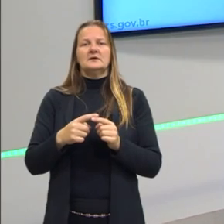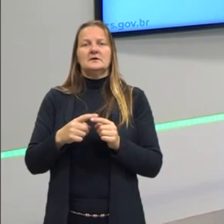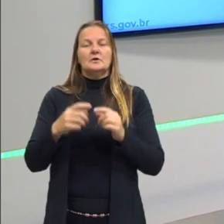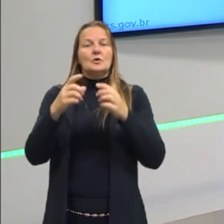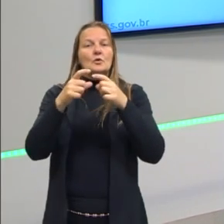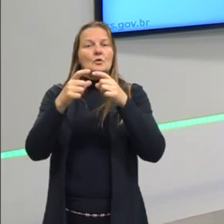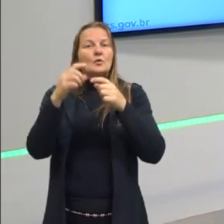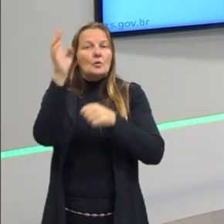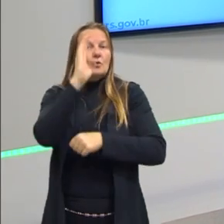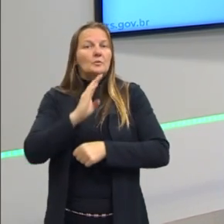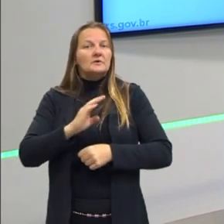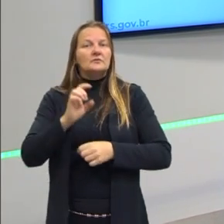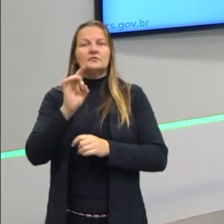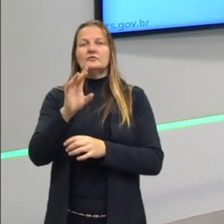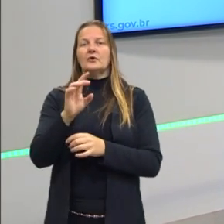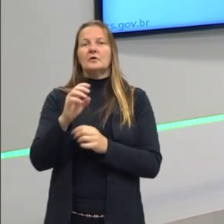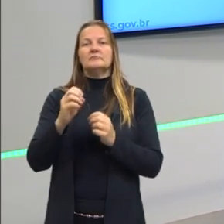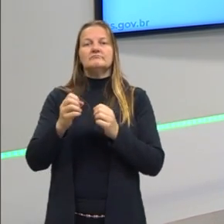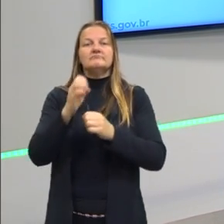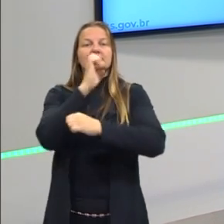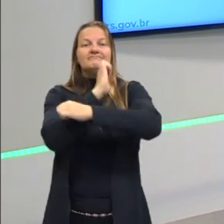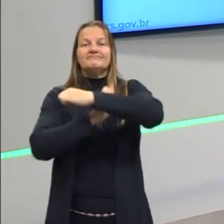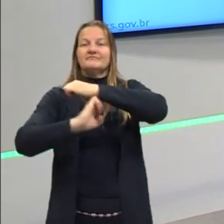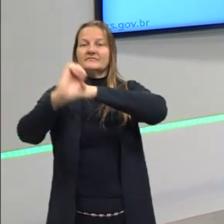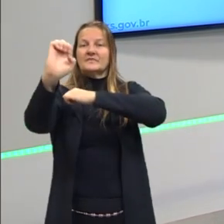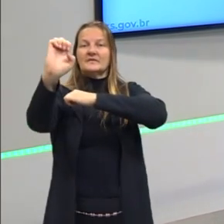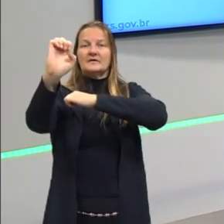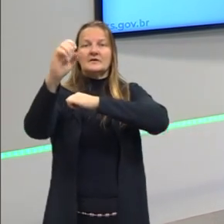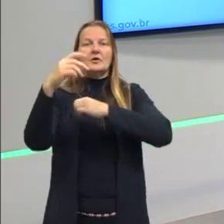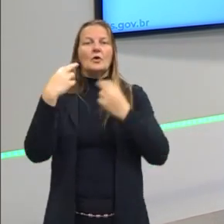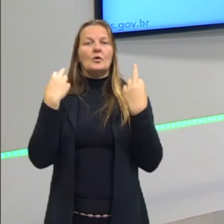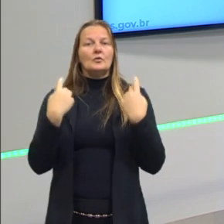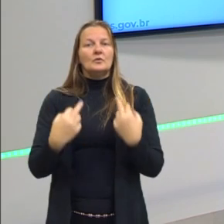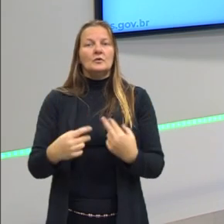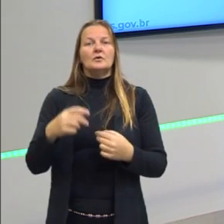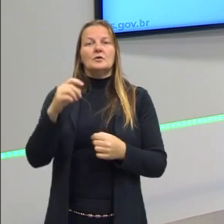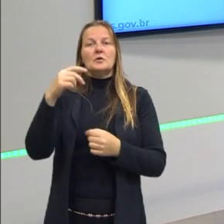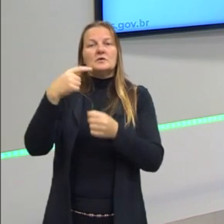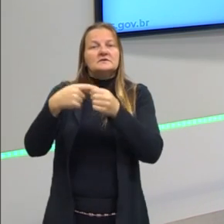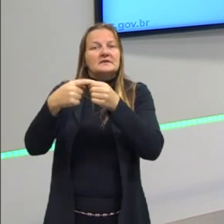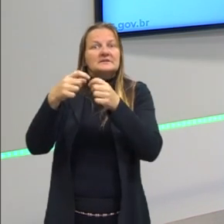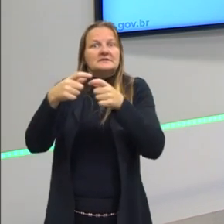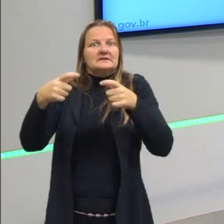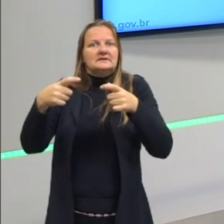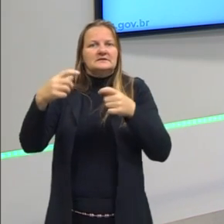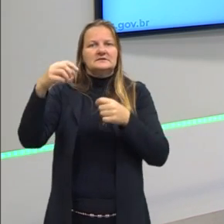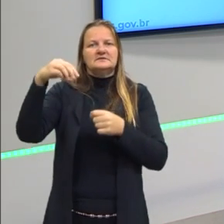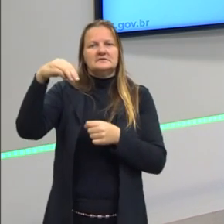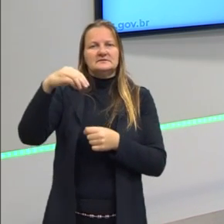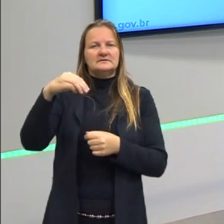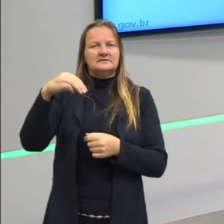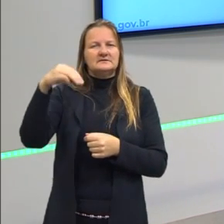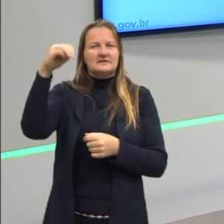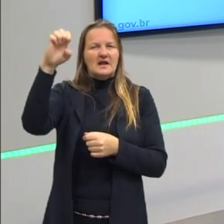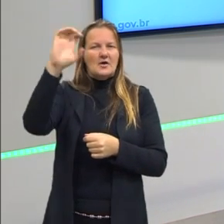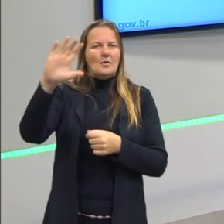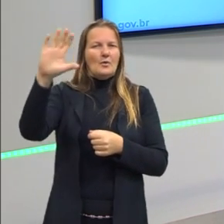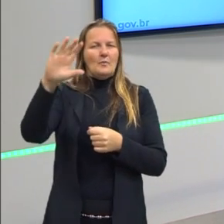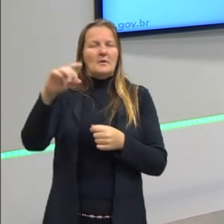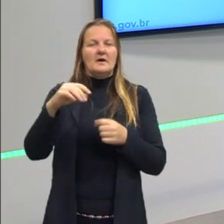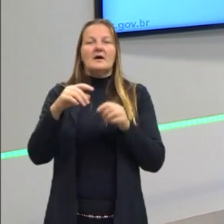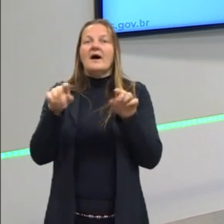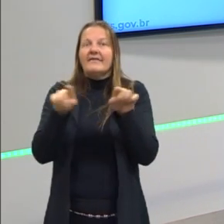lugar de só exportar riquezas naturais para a metrópole e, até hoje, essa